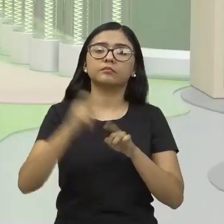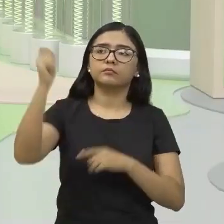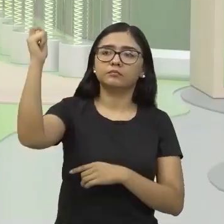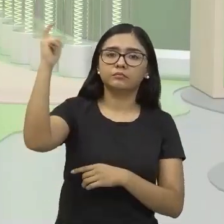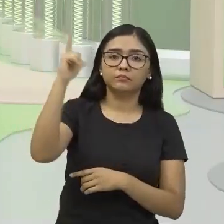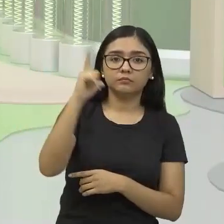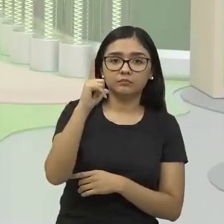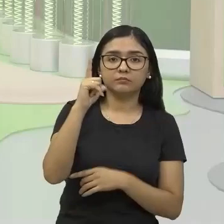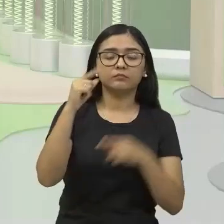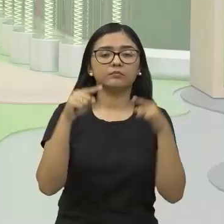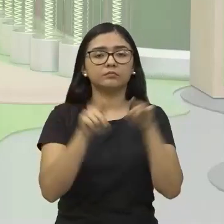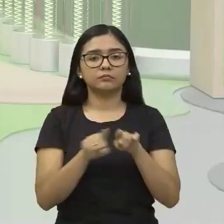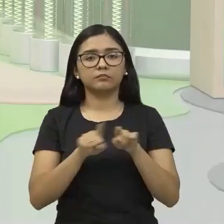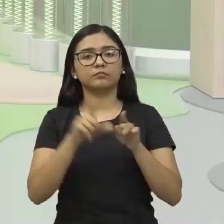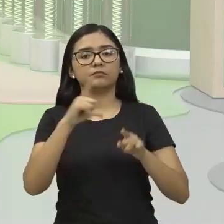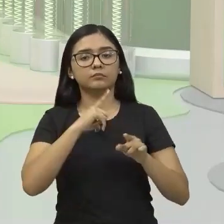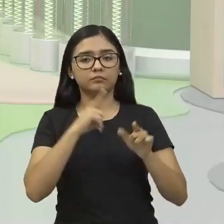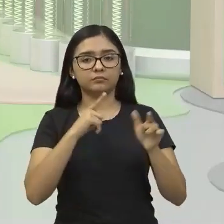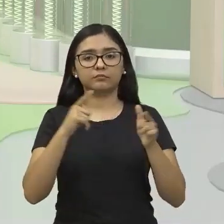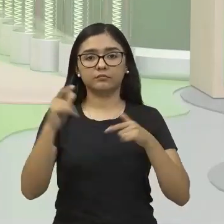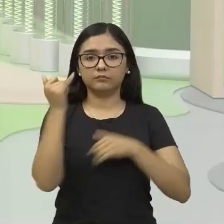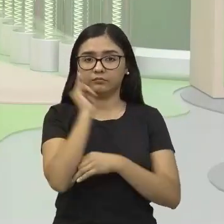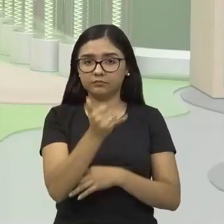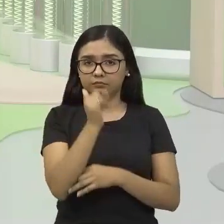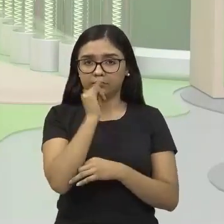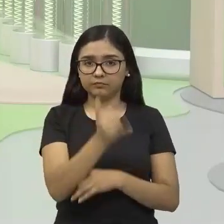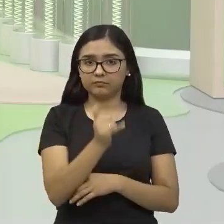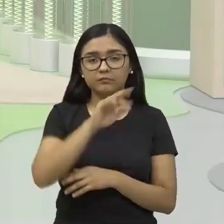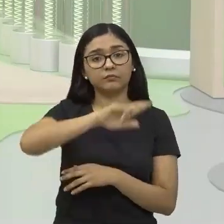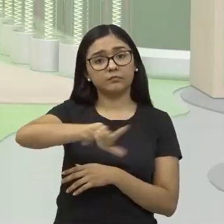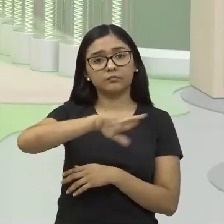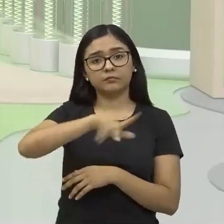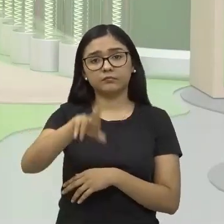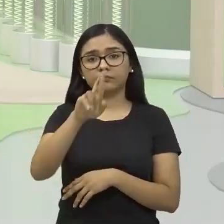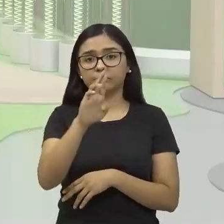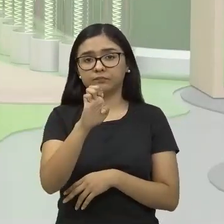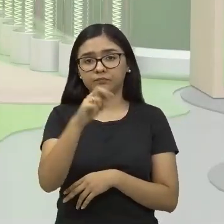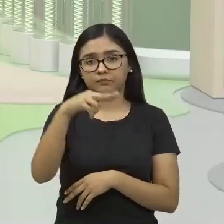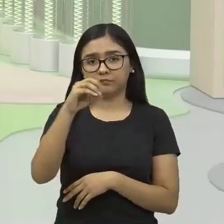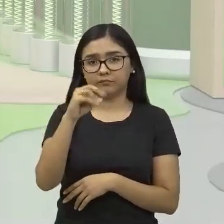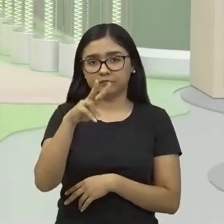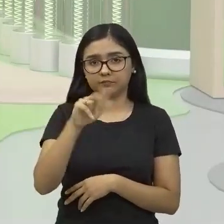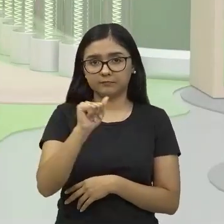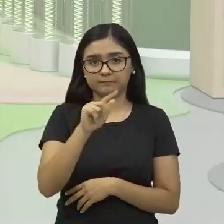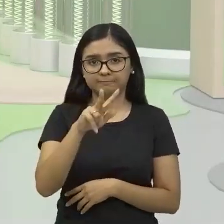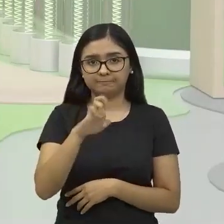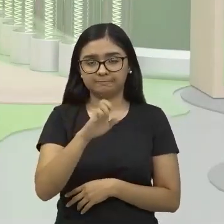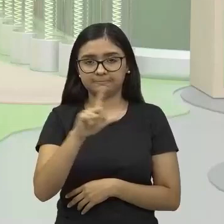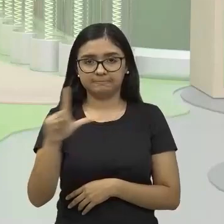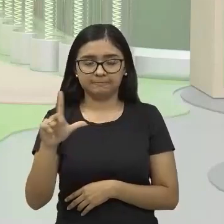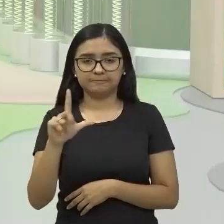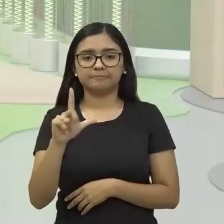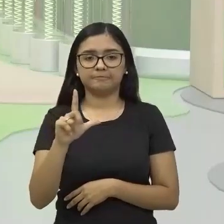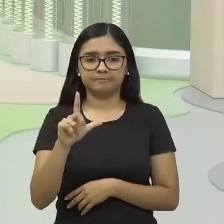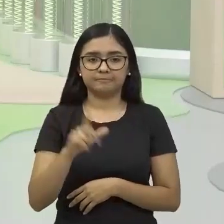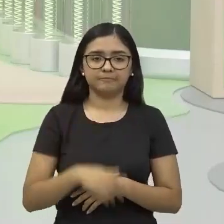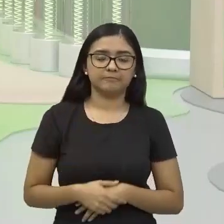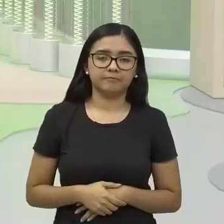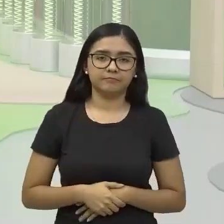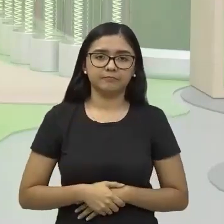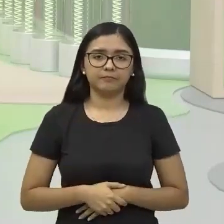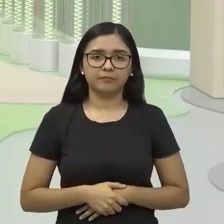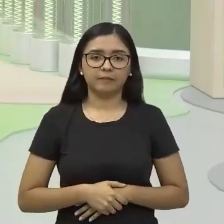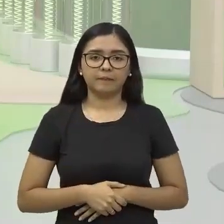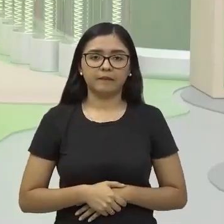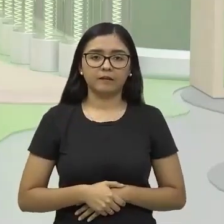num curto espaço de tempo, são as chamadas não renováveis. São aquelas que são tiradas aí de fontes que não vão se